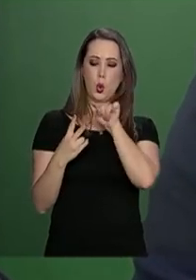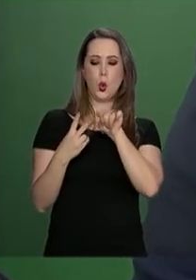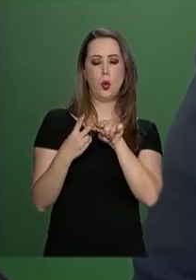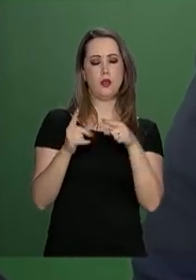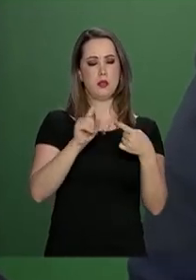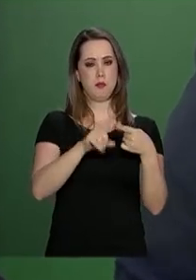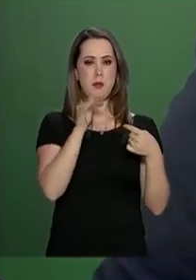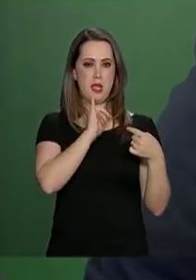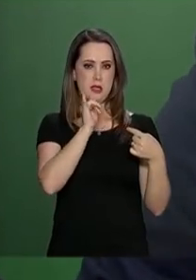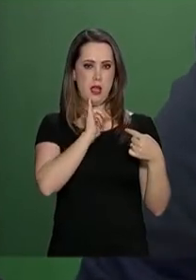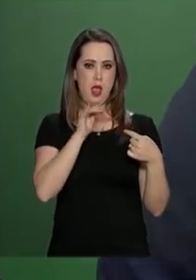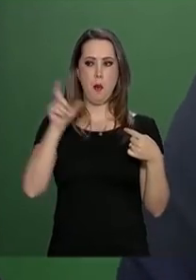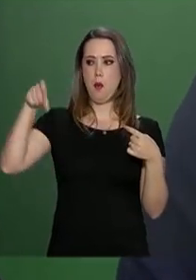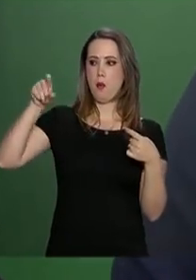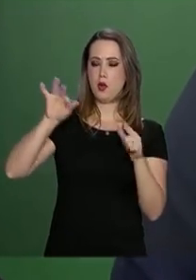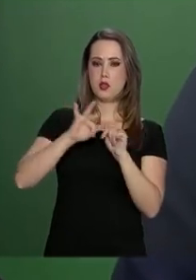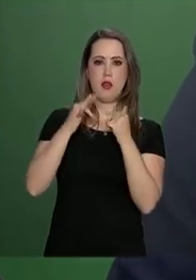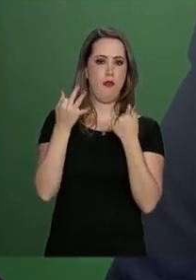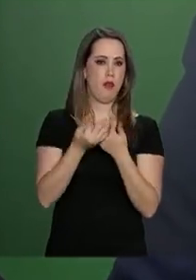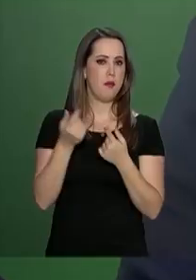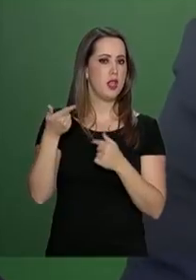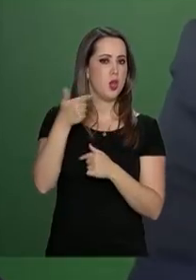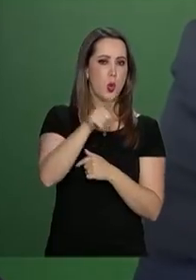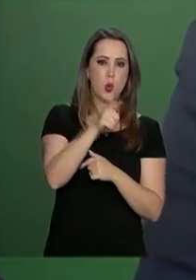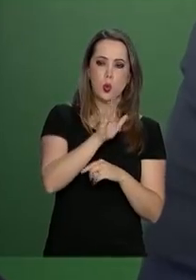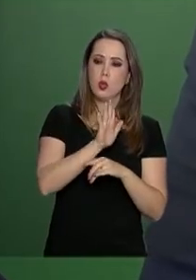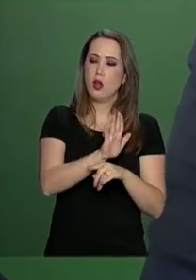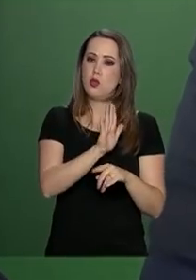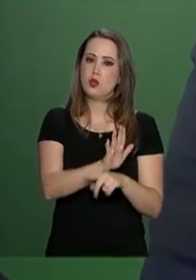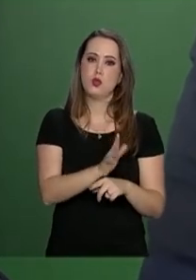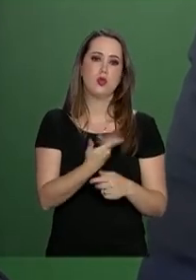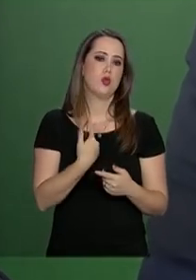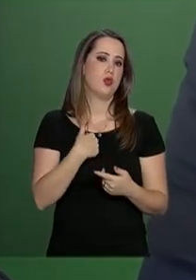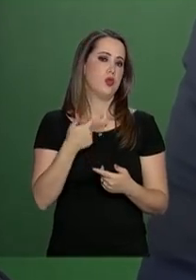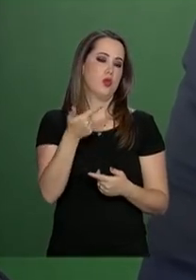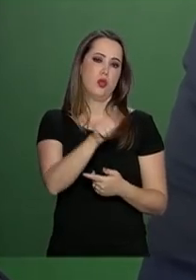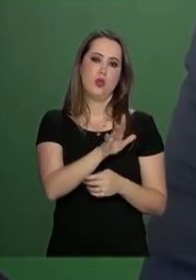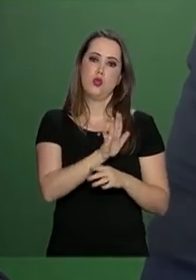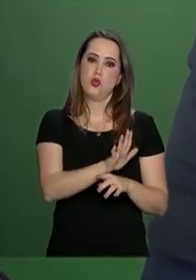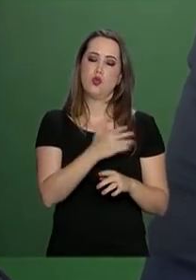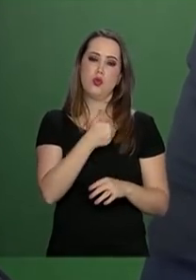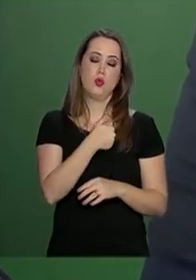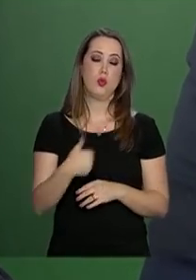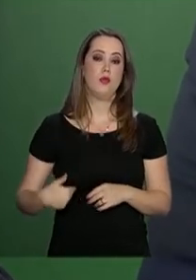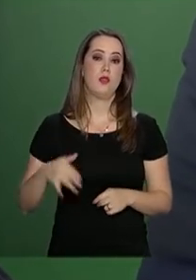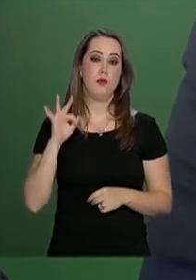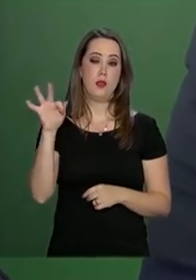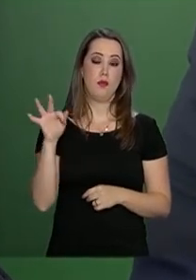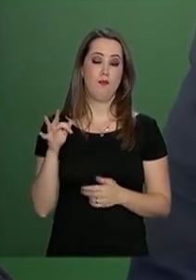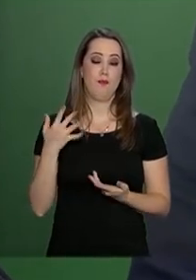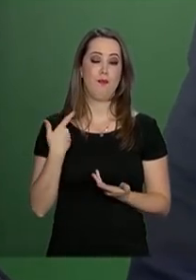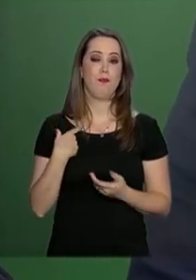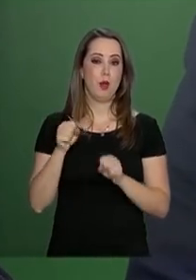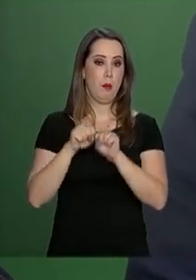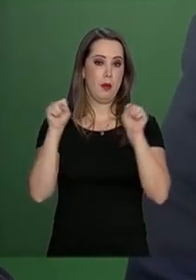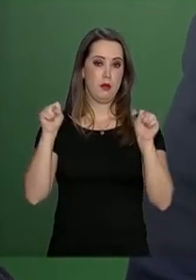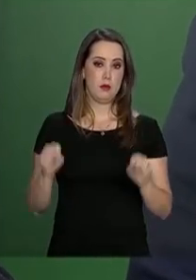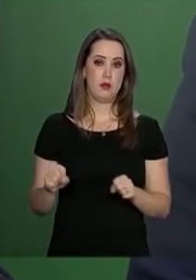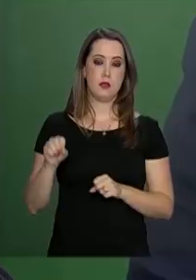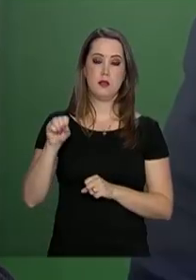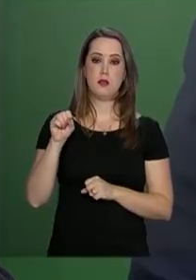família tem Bolsa Família ou algum outro benefício que é dado também pelo sistema